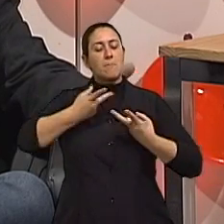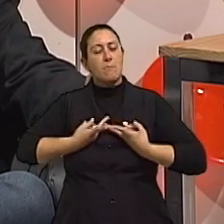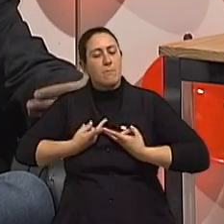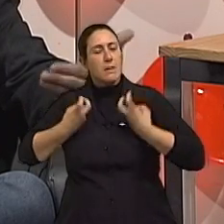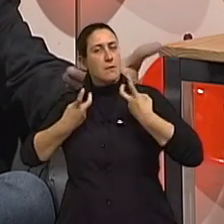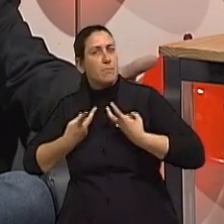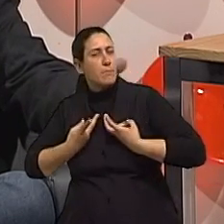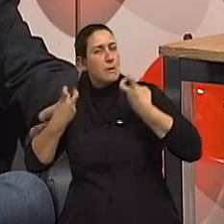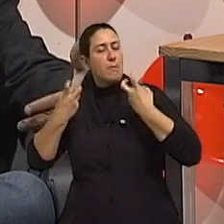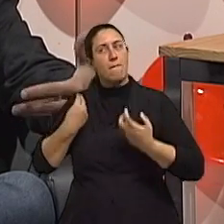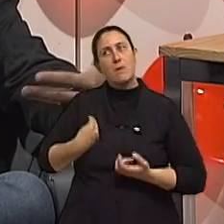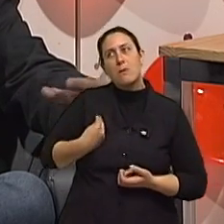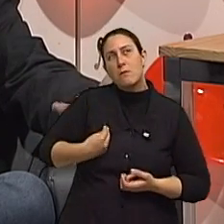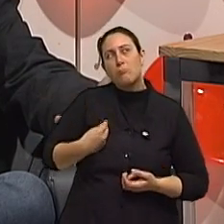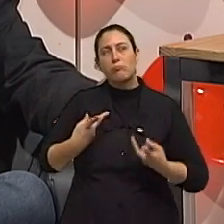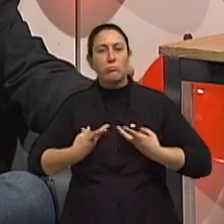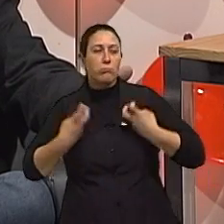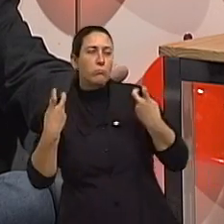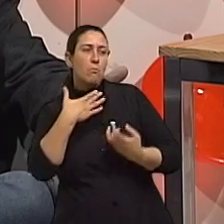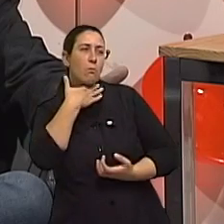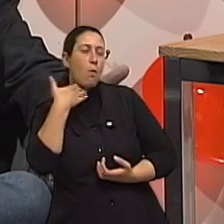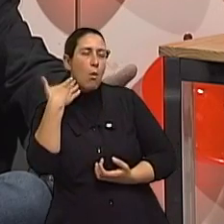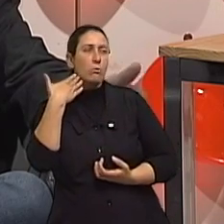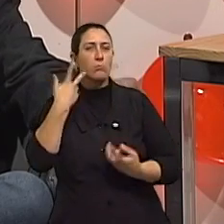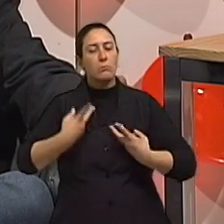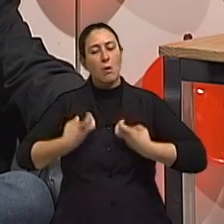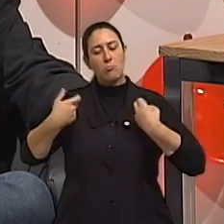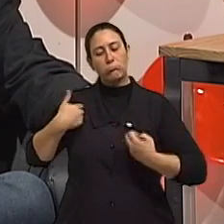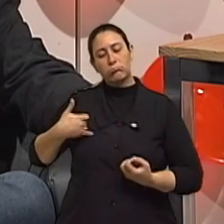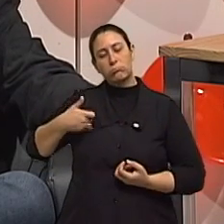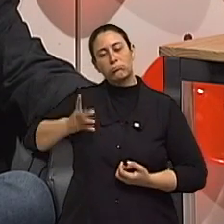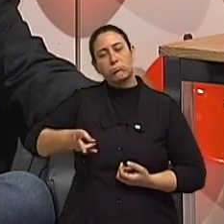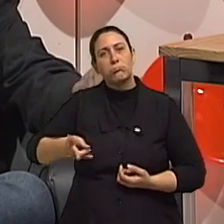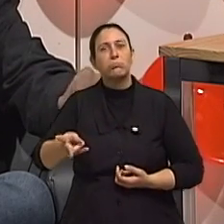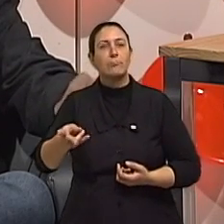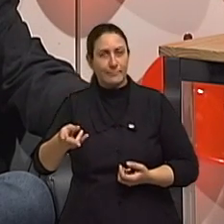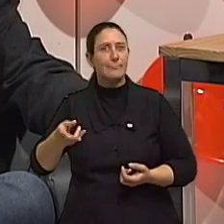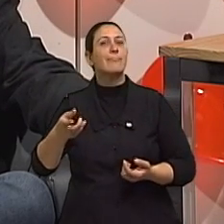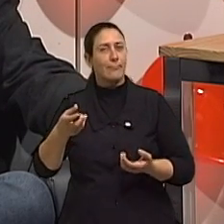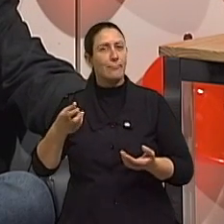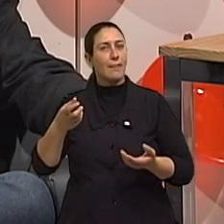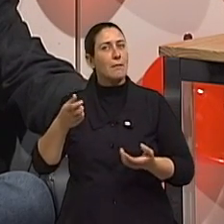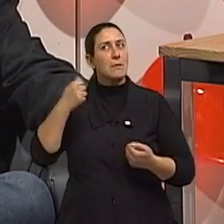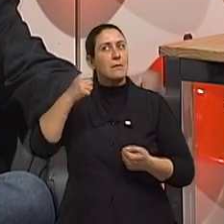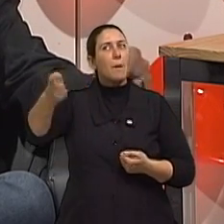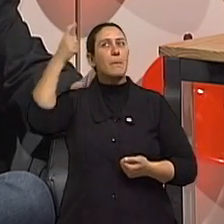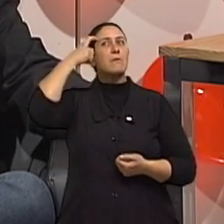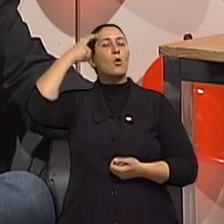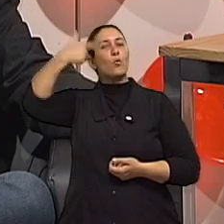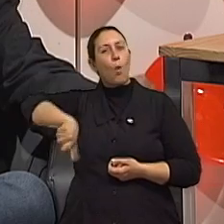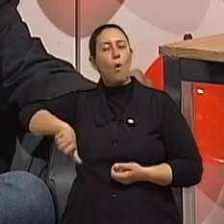melhor essa questão de vida, de morte. E aí é o momento de mais se voltar a repensar esses valores,